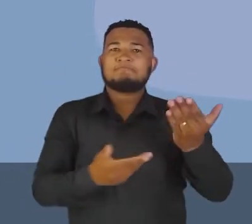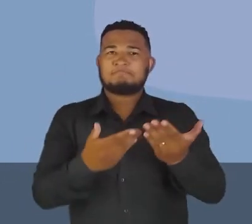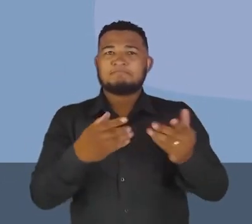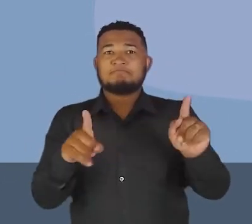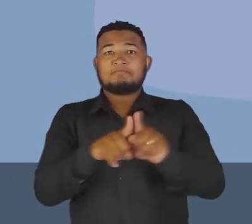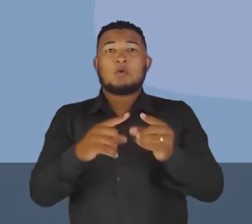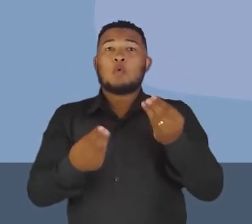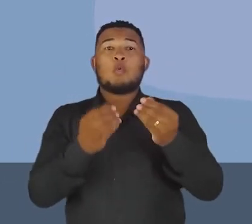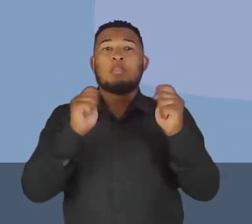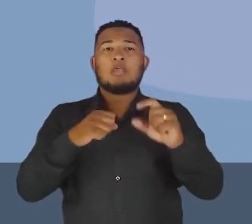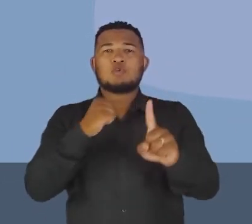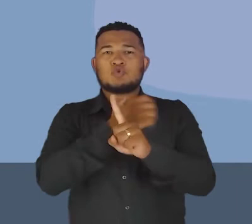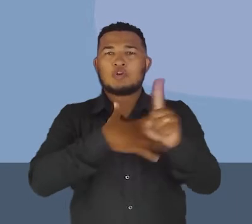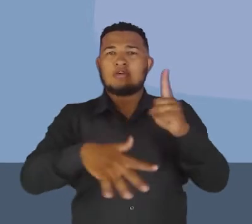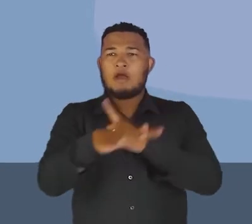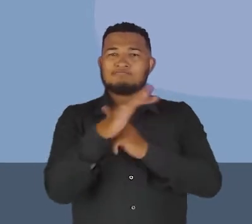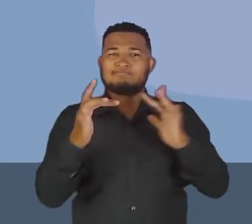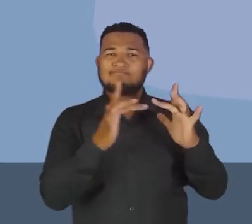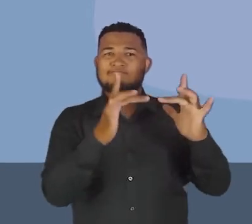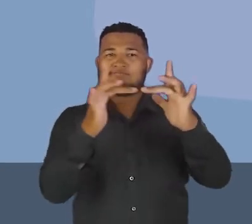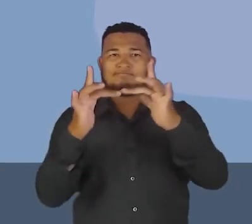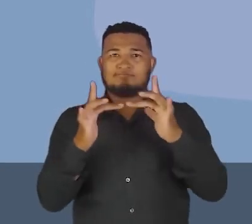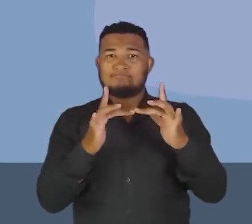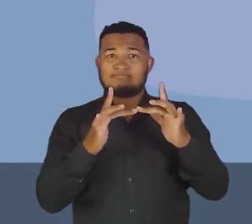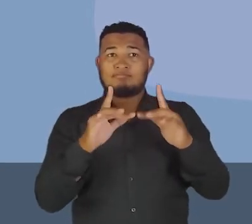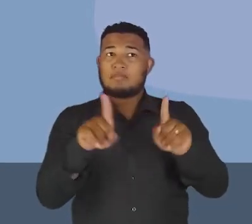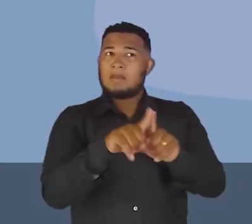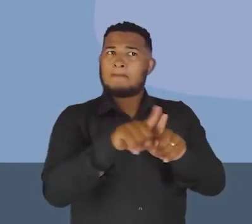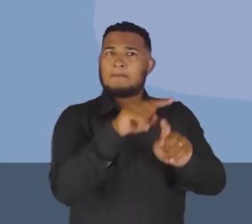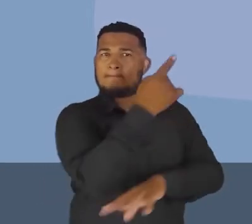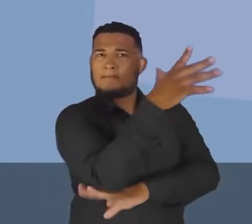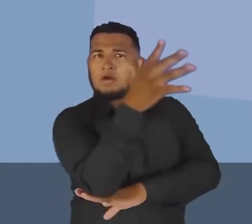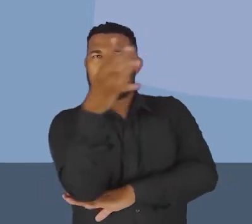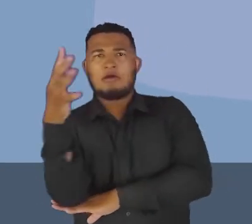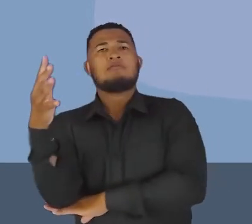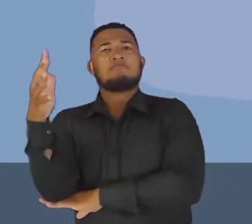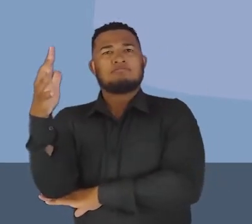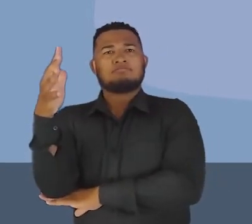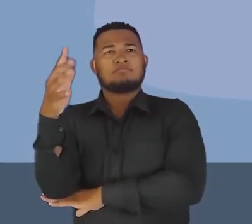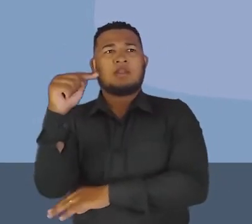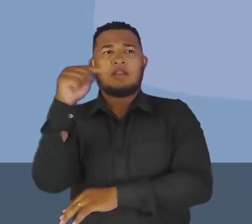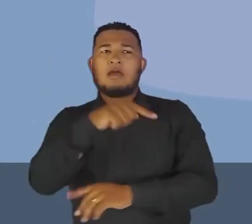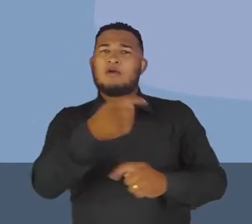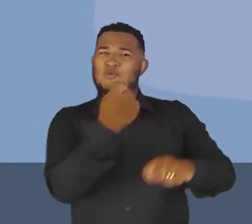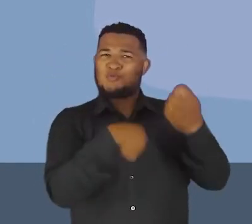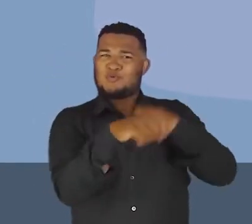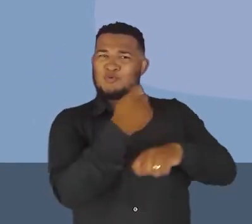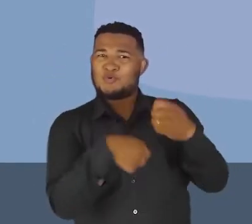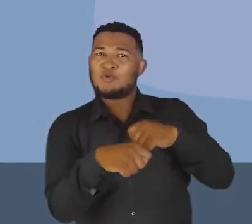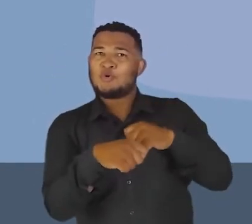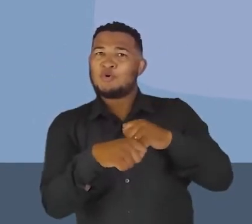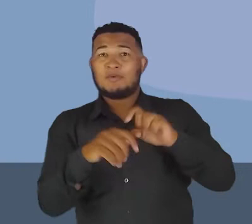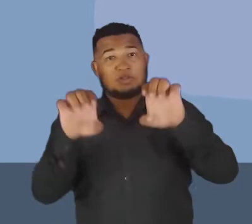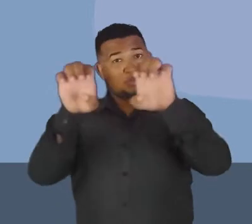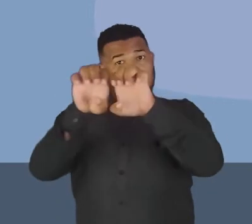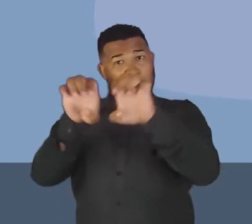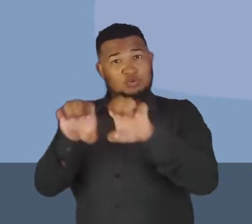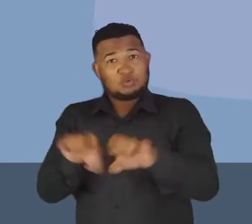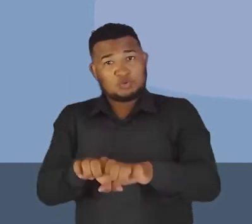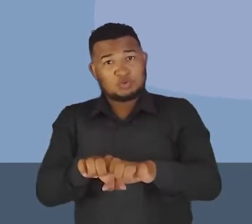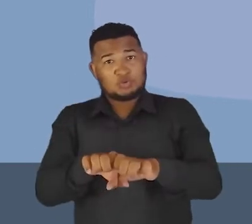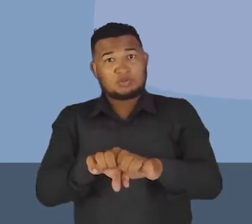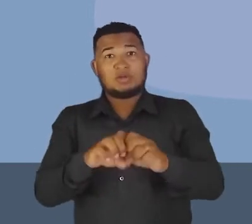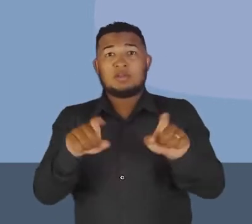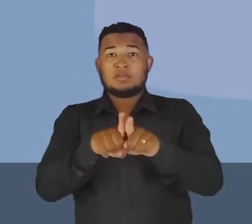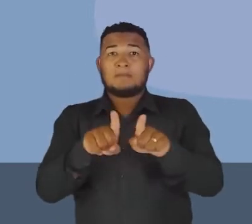interação social, ela está relacionada com o meio ambiente. Ela também passa pela questão econômica, da infraestrutura e da